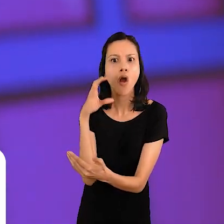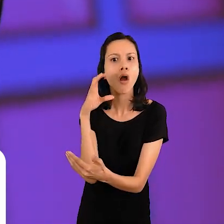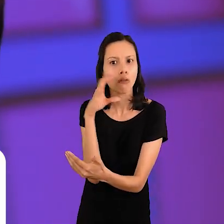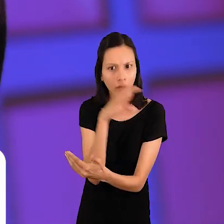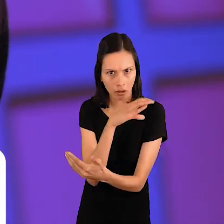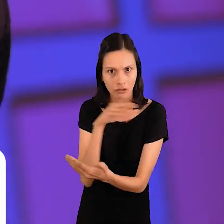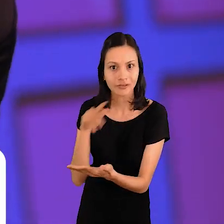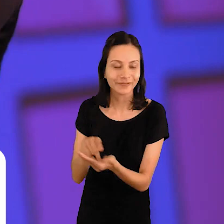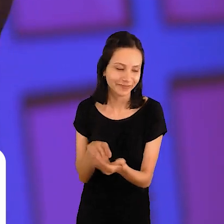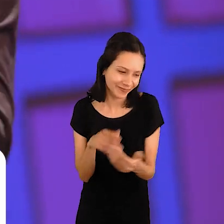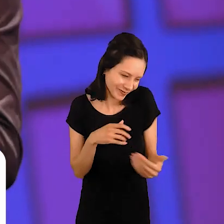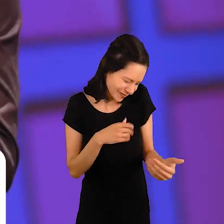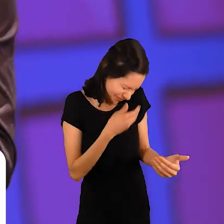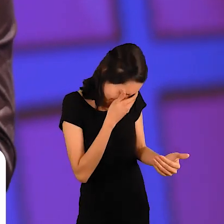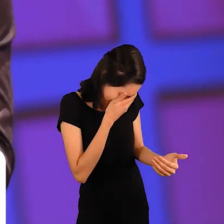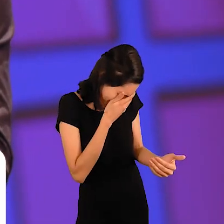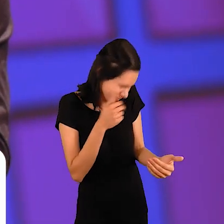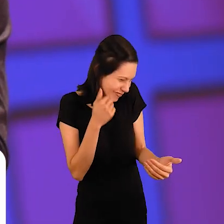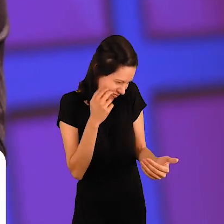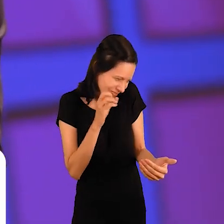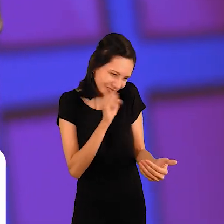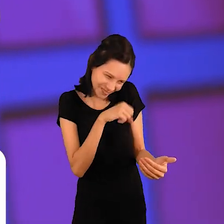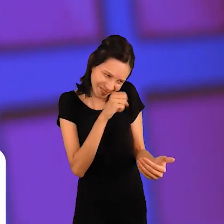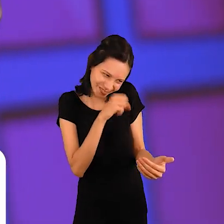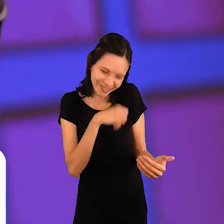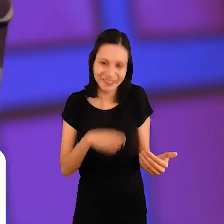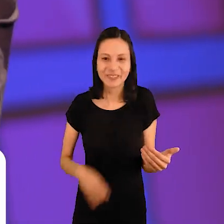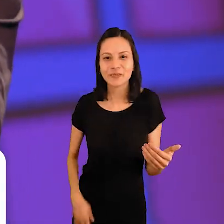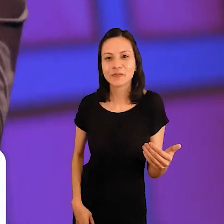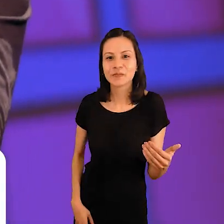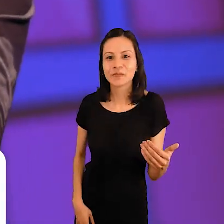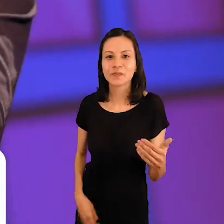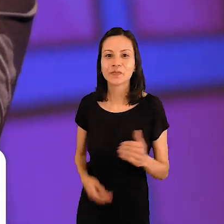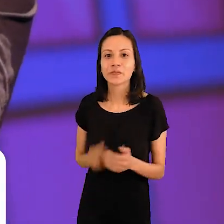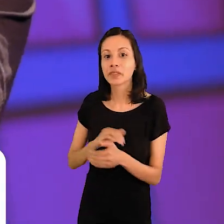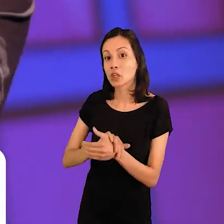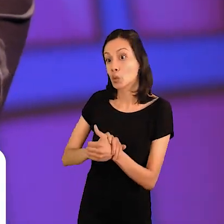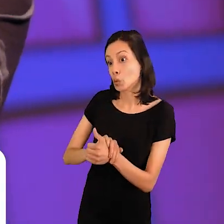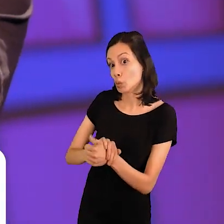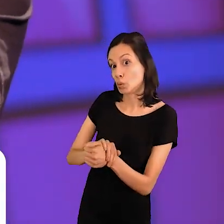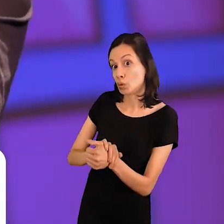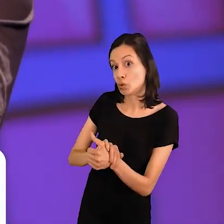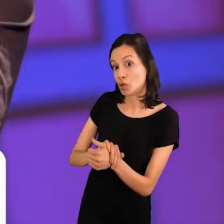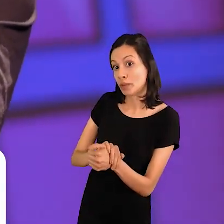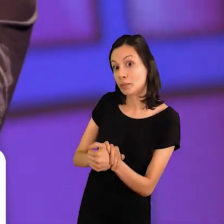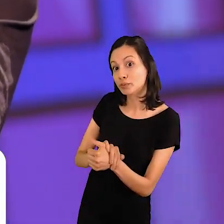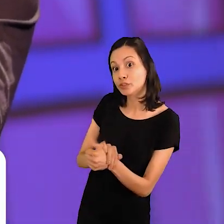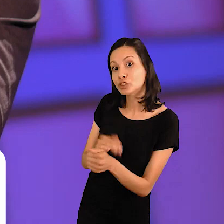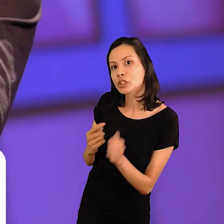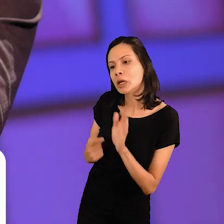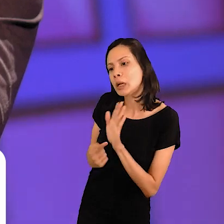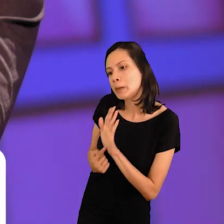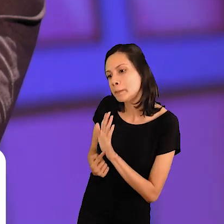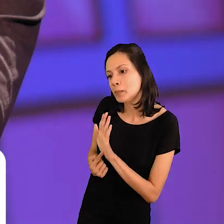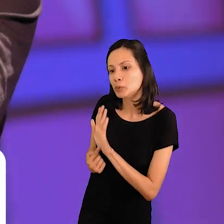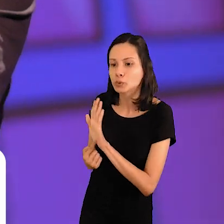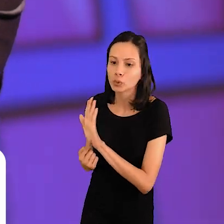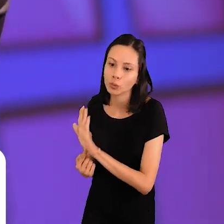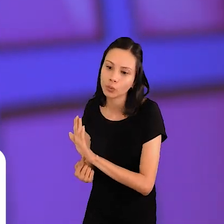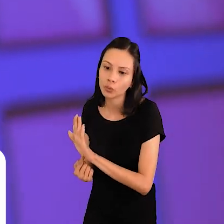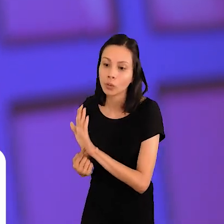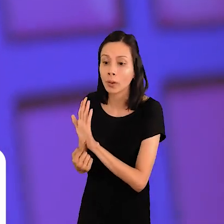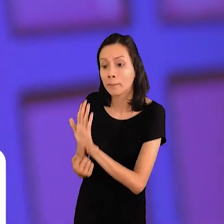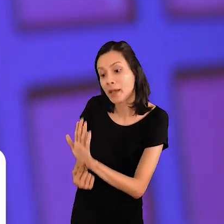Uhum... Uhum... Então, o Jabuti foi mostrar para todos que estavam ali, um por um.